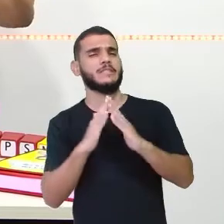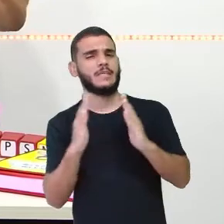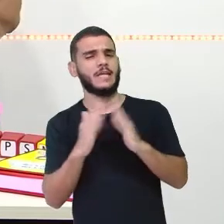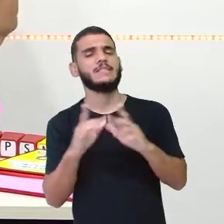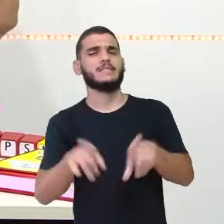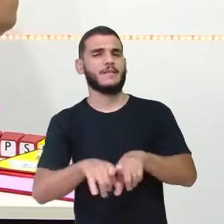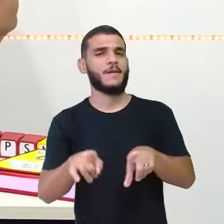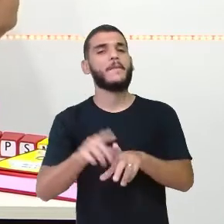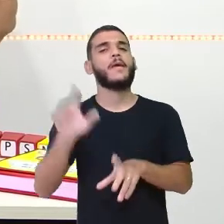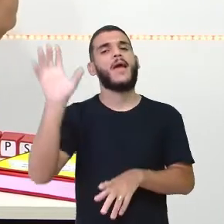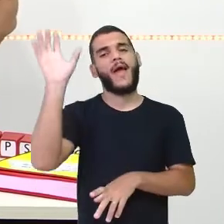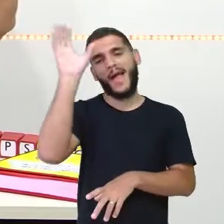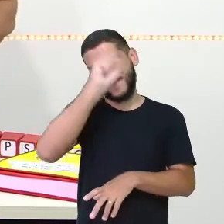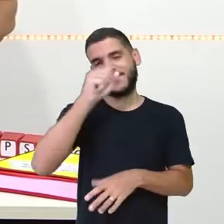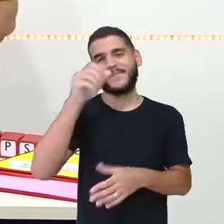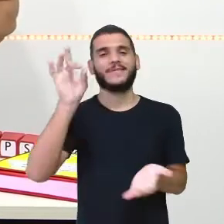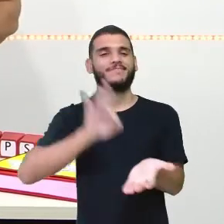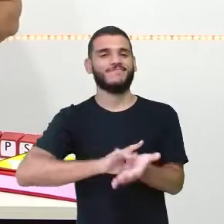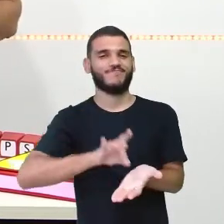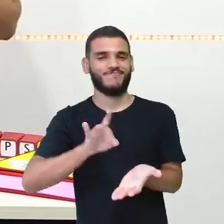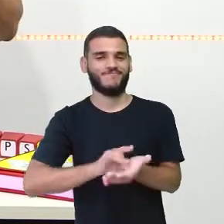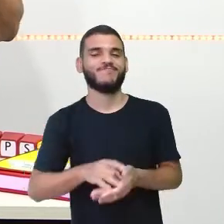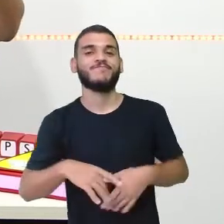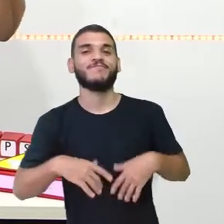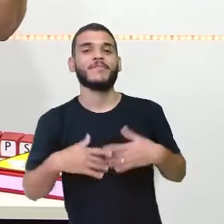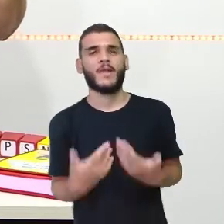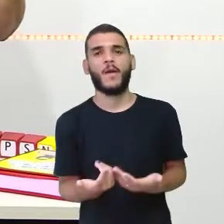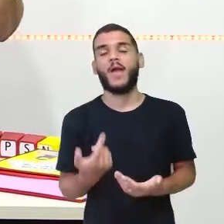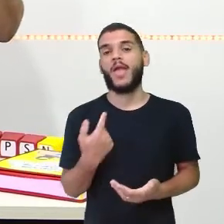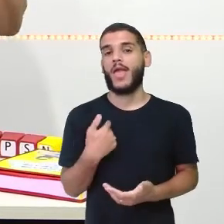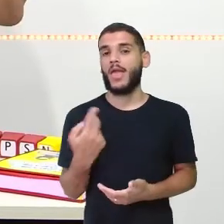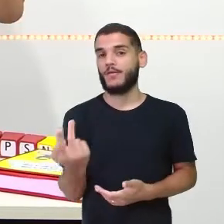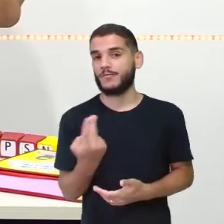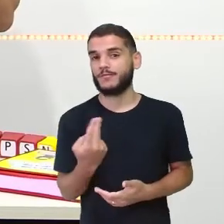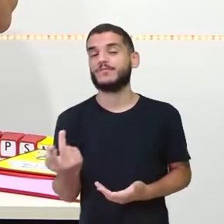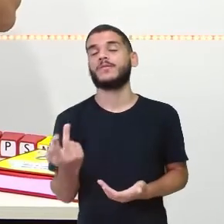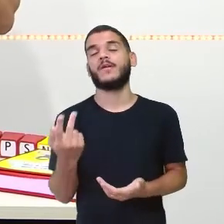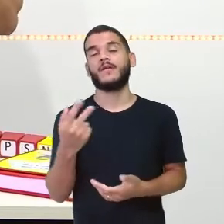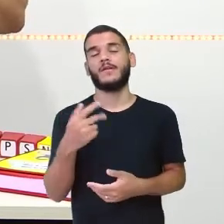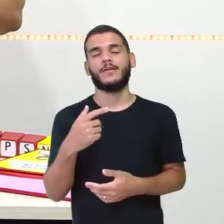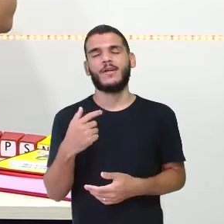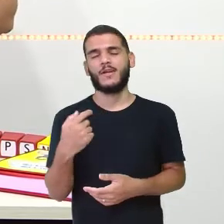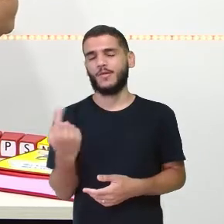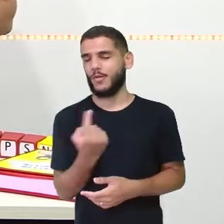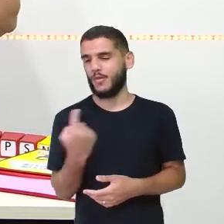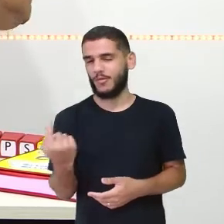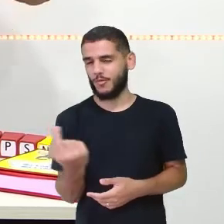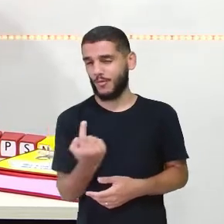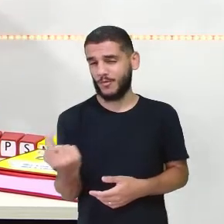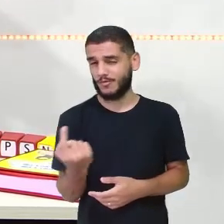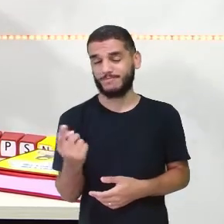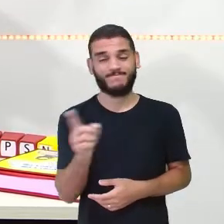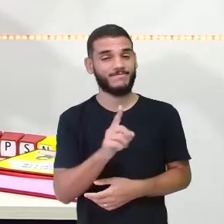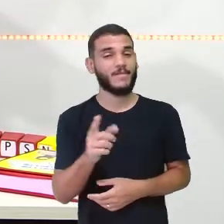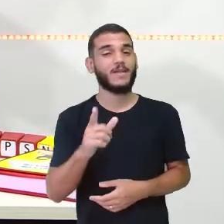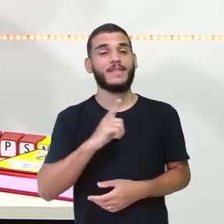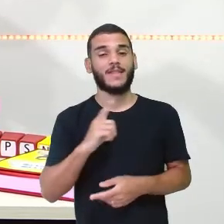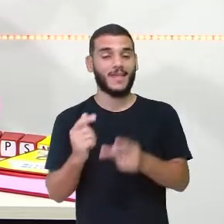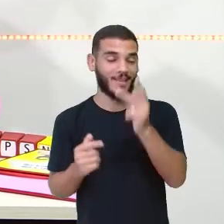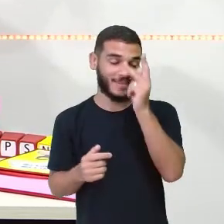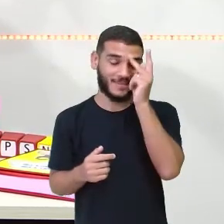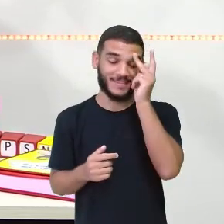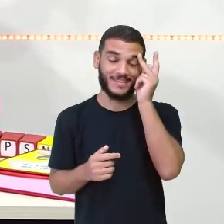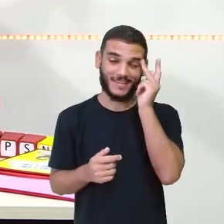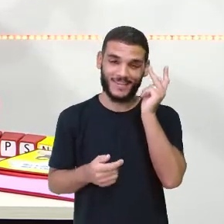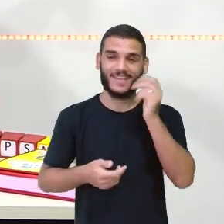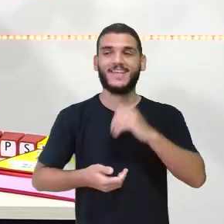aprendem muito também, mas eu e a professora Josi não estamos sós, e estamos com o Crisma,